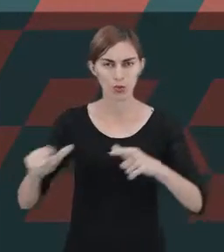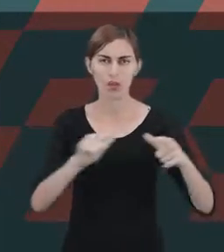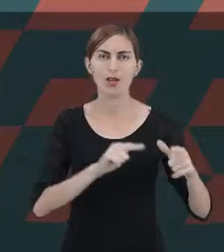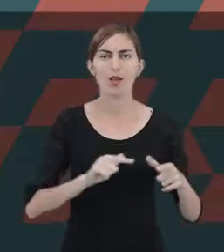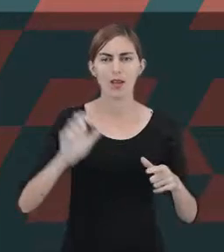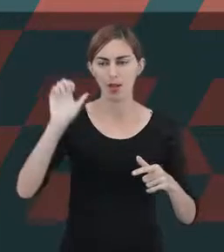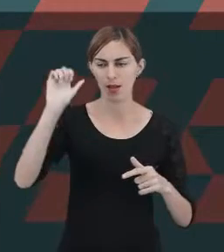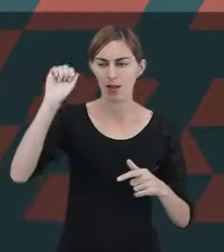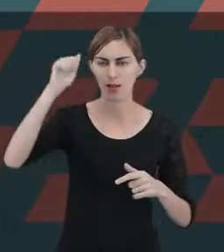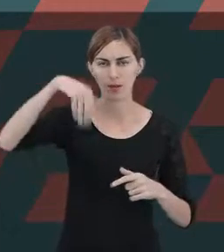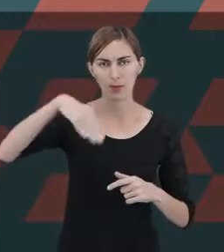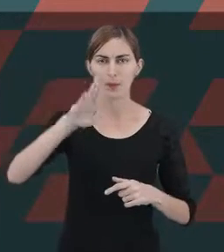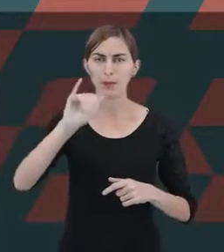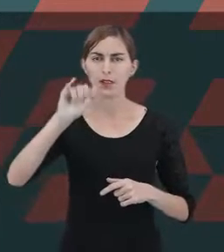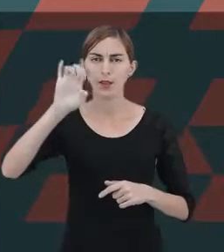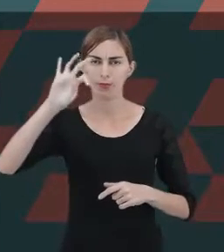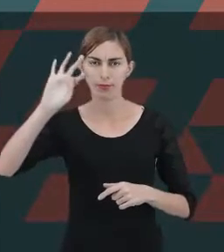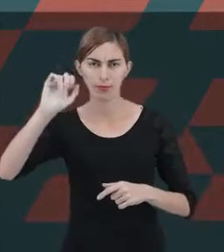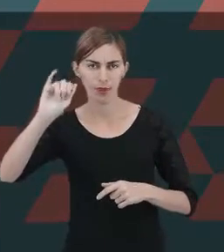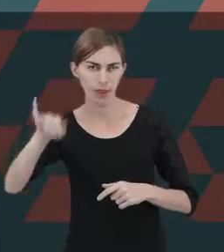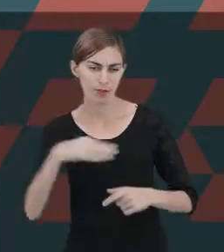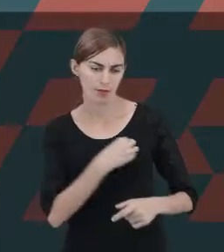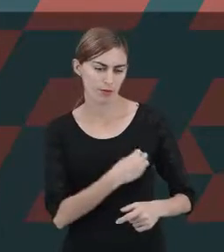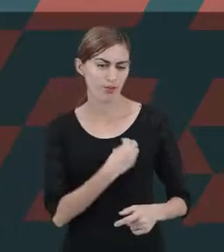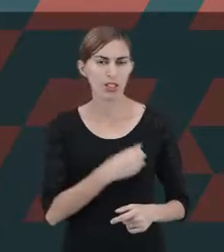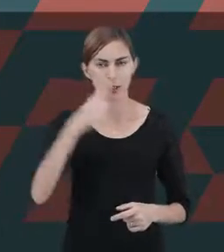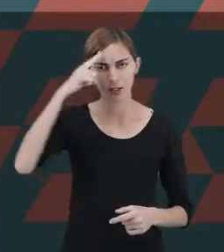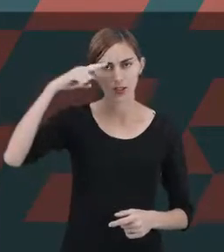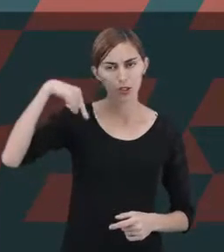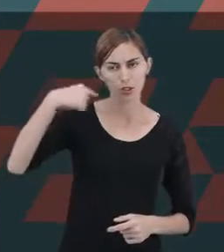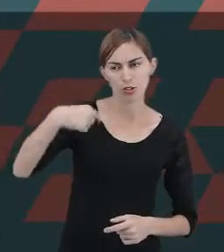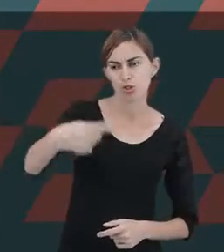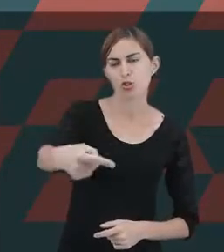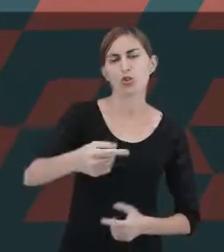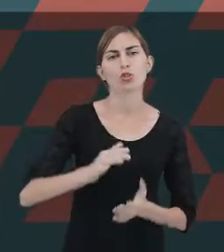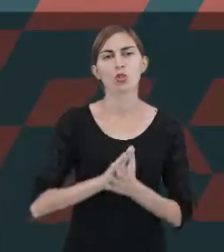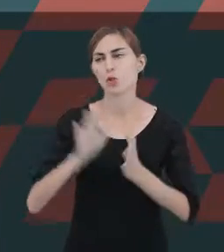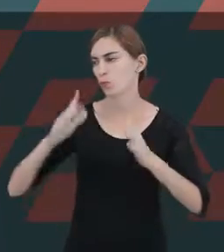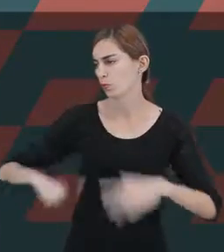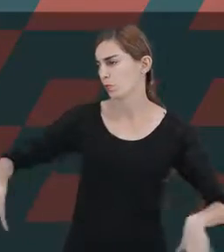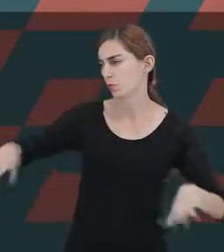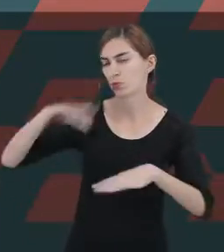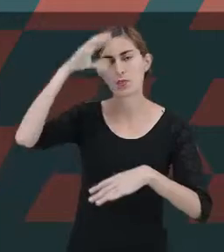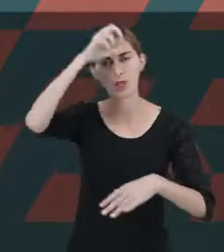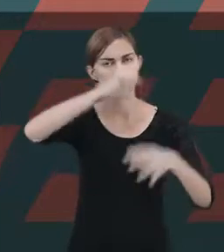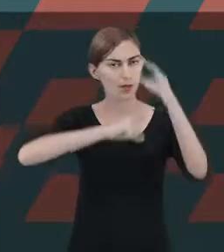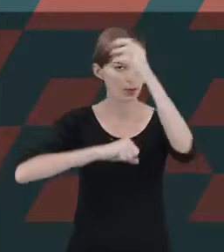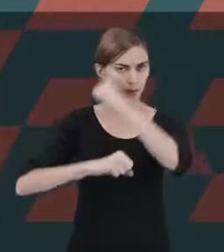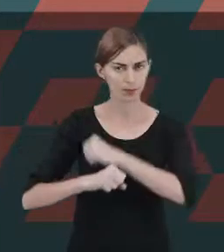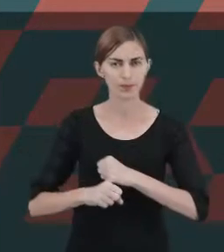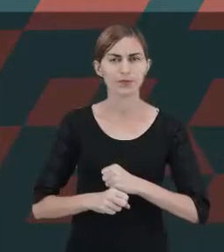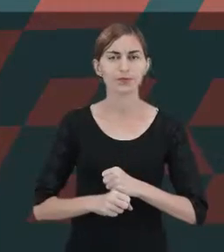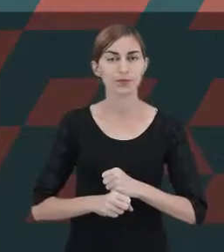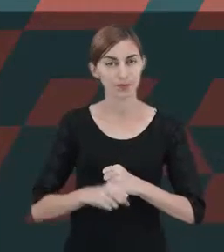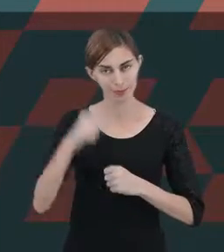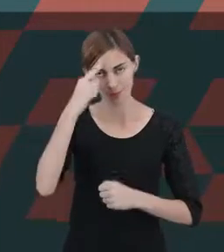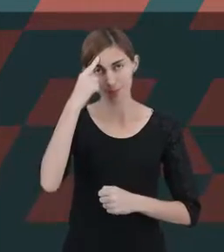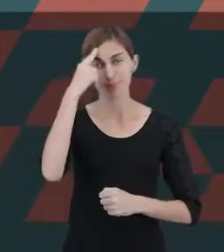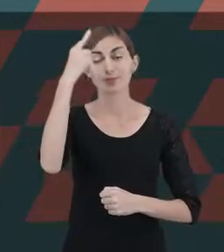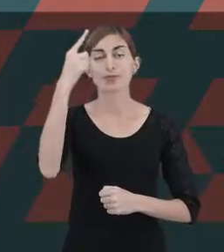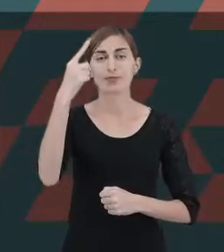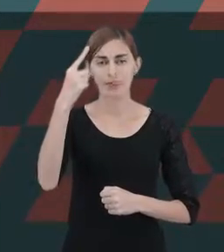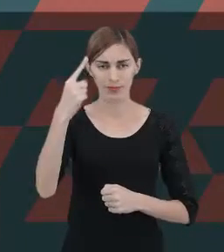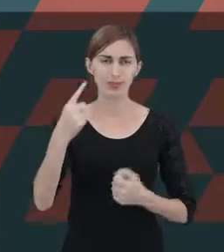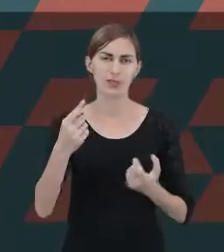daquilo que a gente vivencia dia a dia e em torno do nosso aprendizado. Nessa ideia da